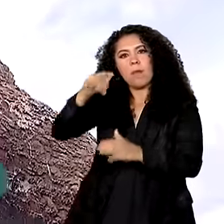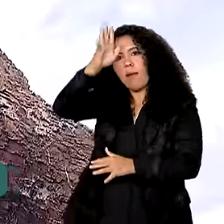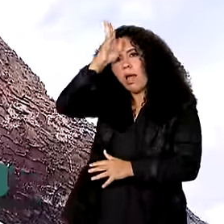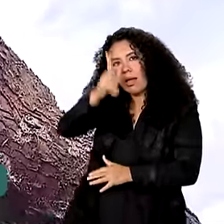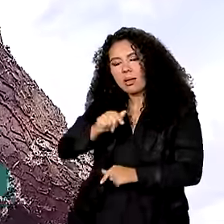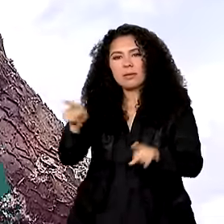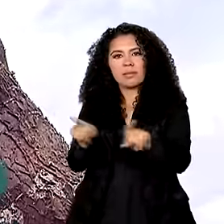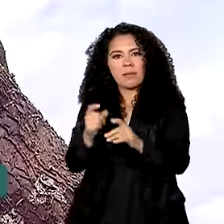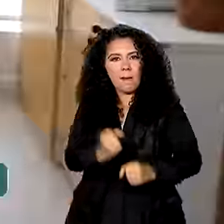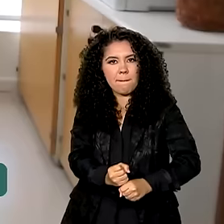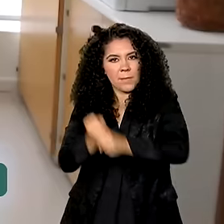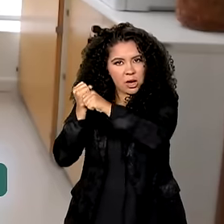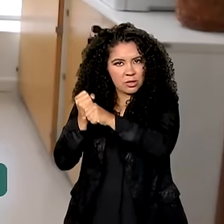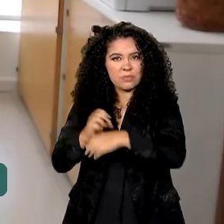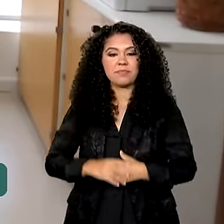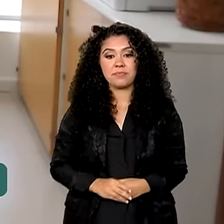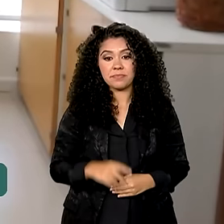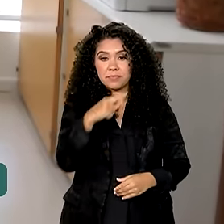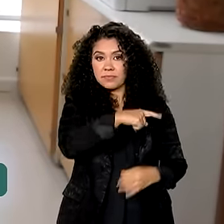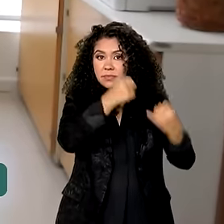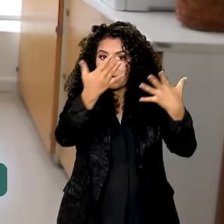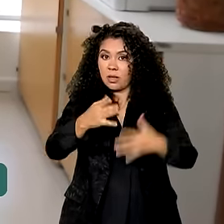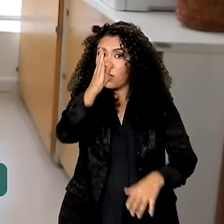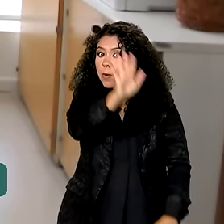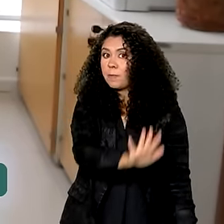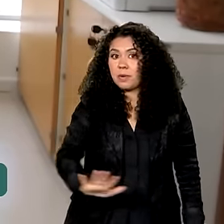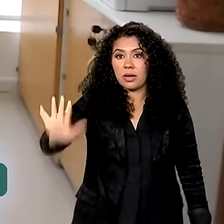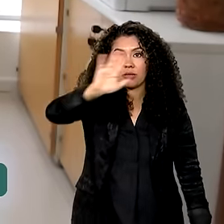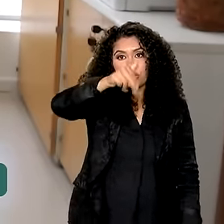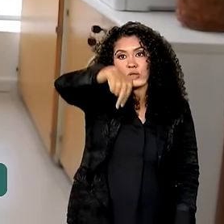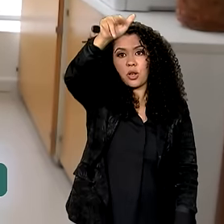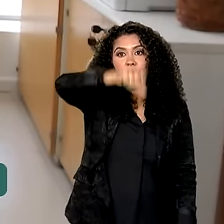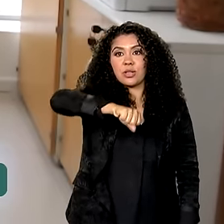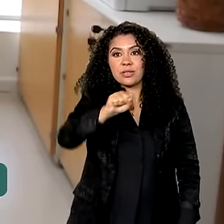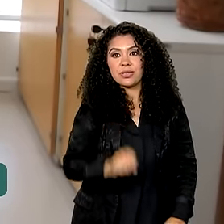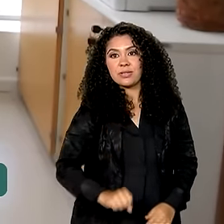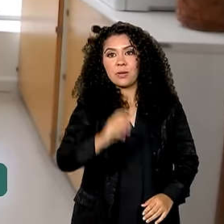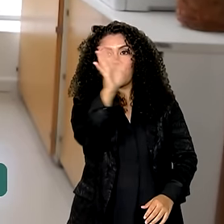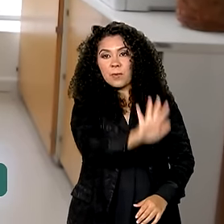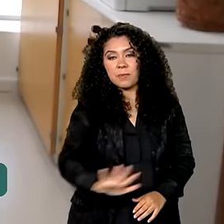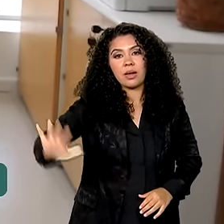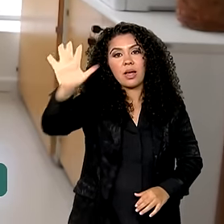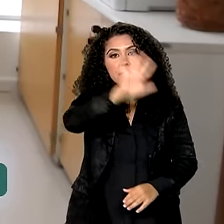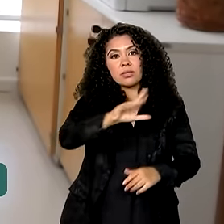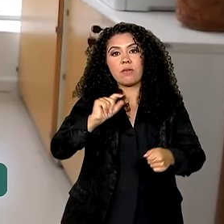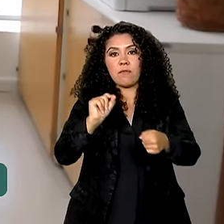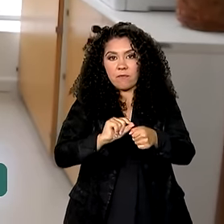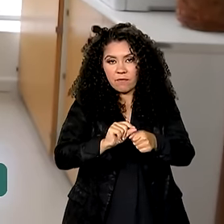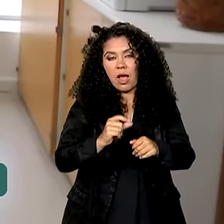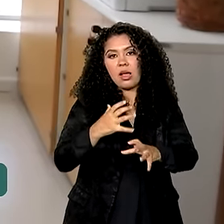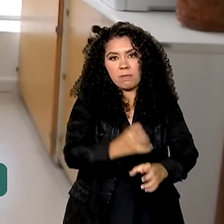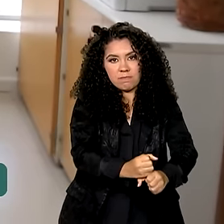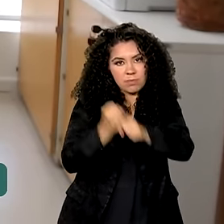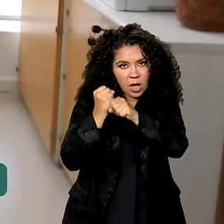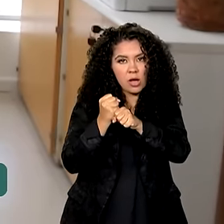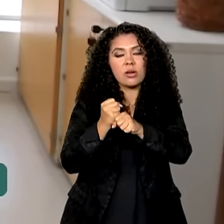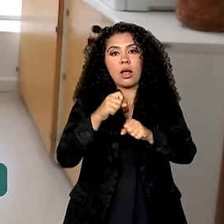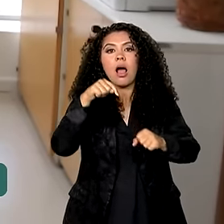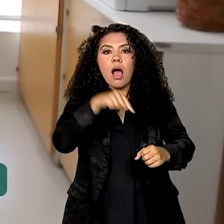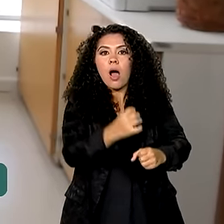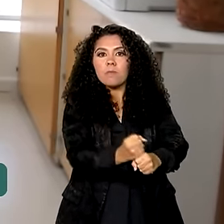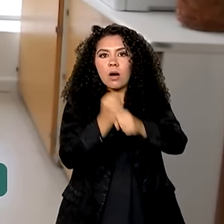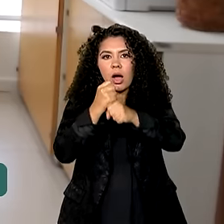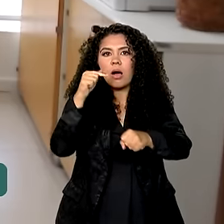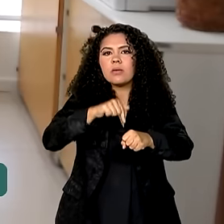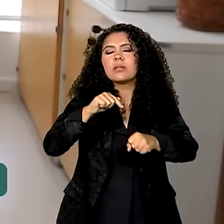e a da mandioca. O Brasil inteiro, de norte a sul do país, produz a mandioca. Os subprodutos da mandioca